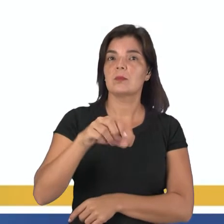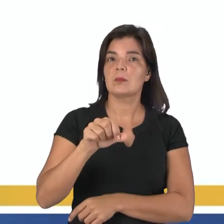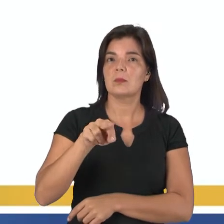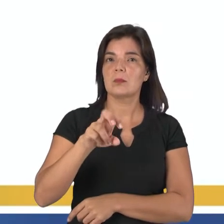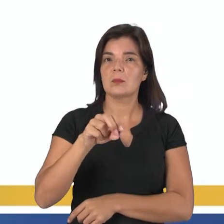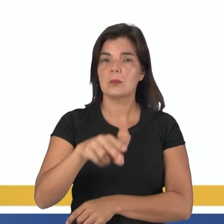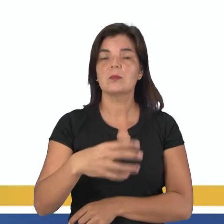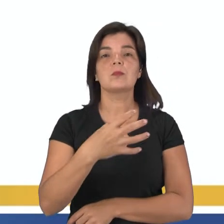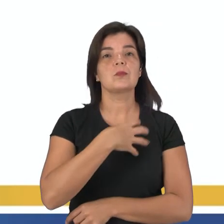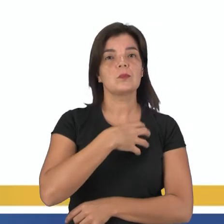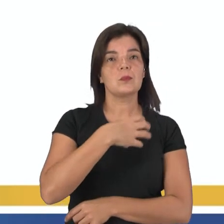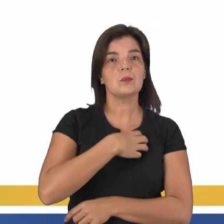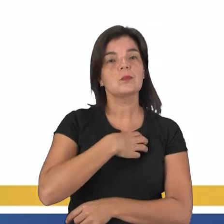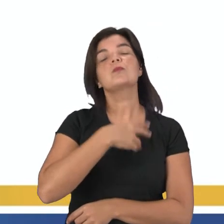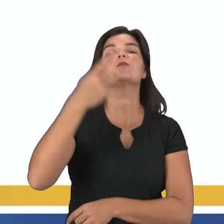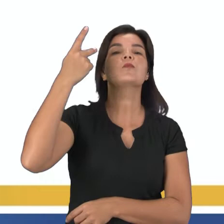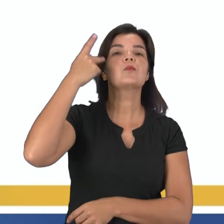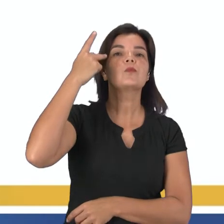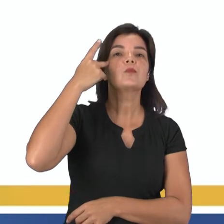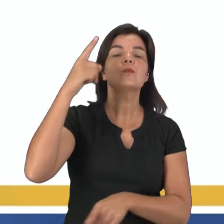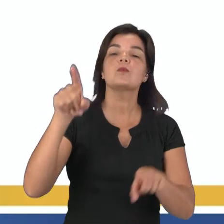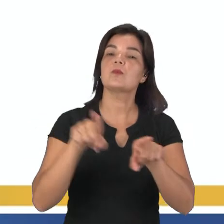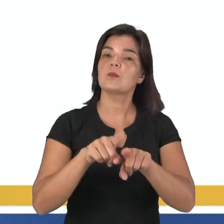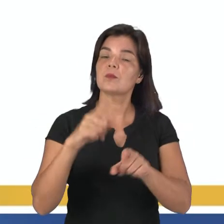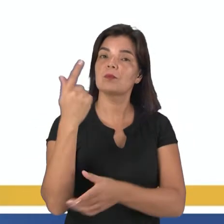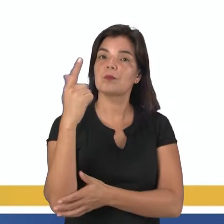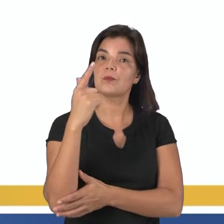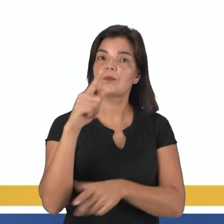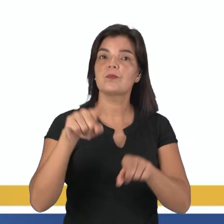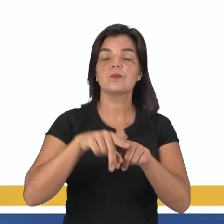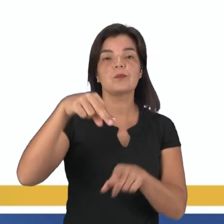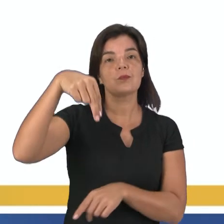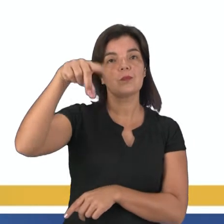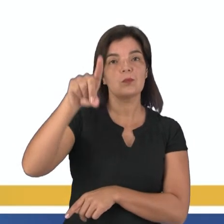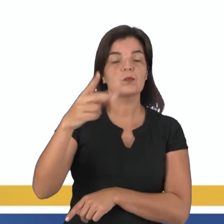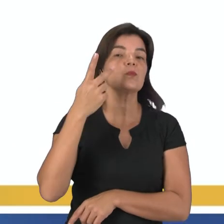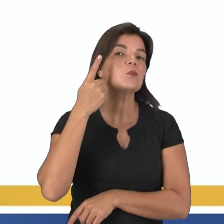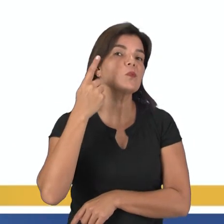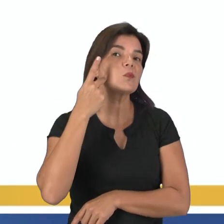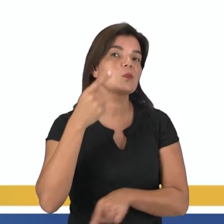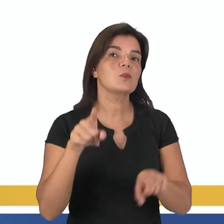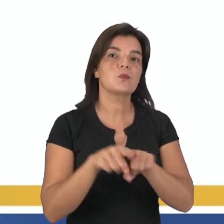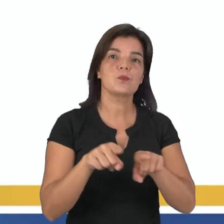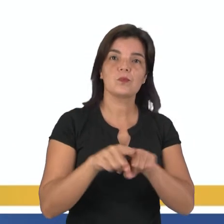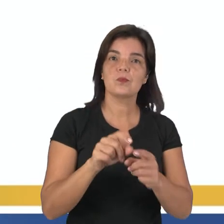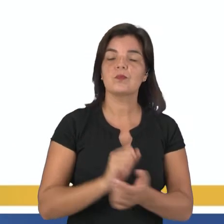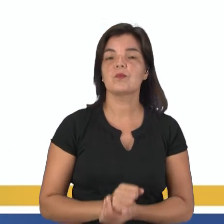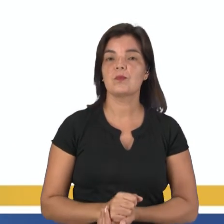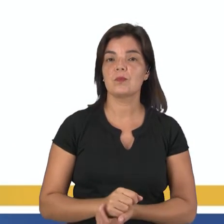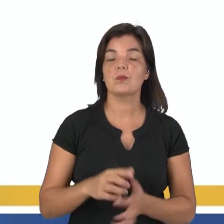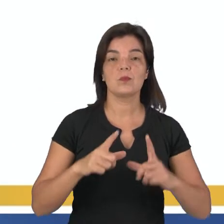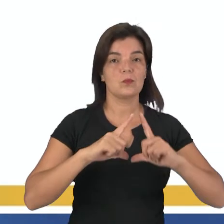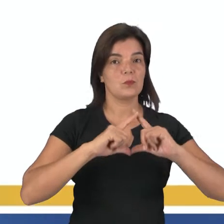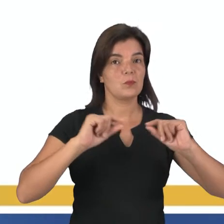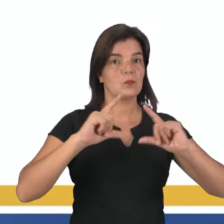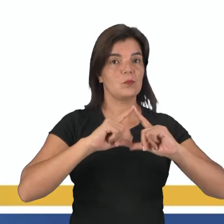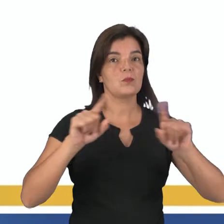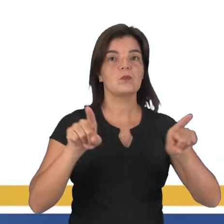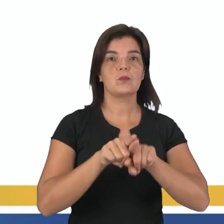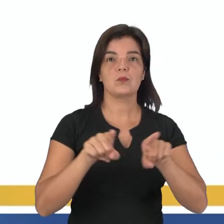maranhenses, baianos e paulistas no estado de Goiás, nordestinos, mineiros e paulistas no Distrito Federal,